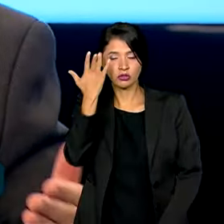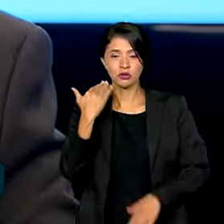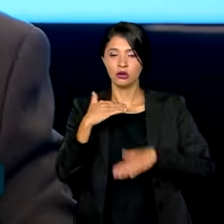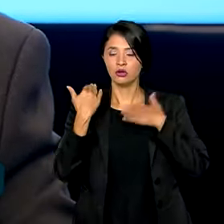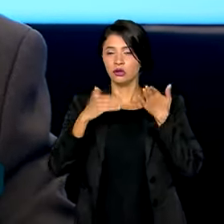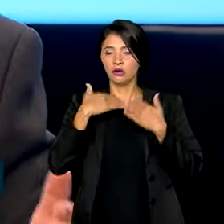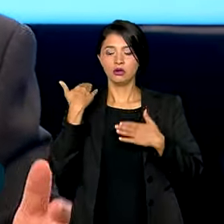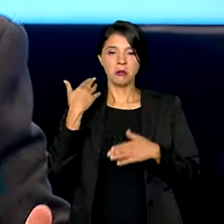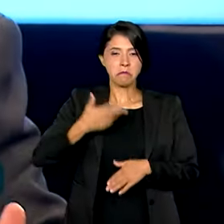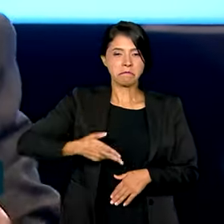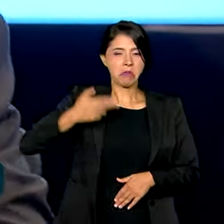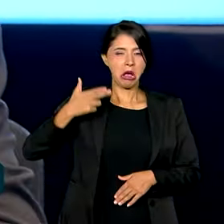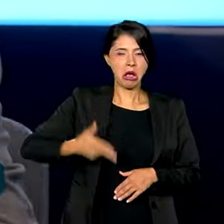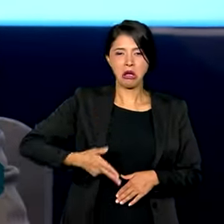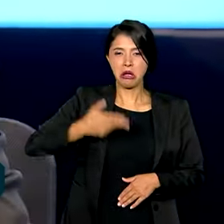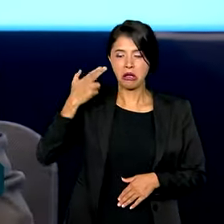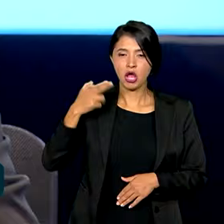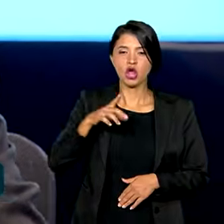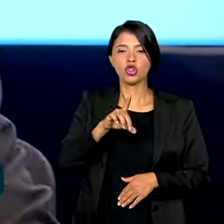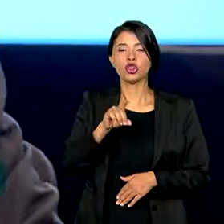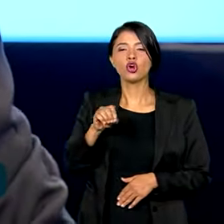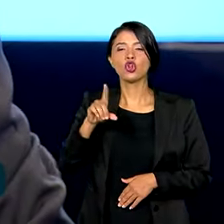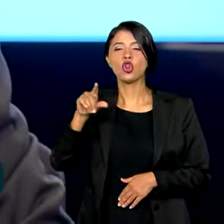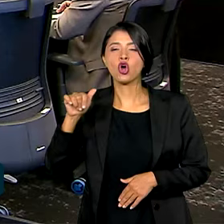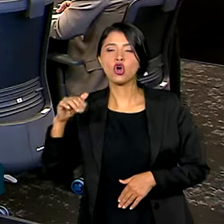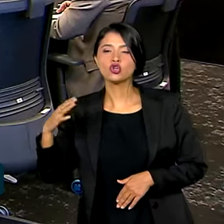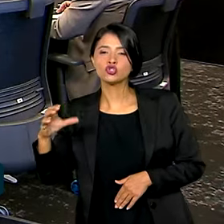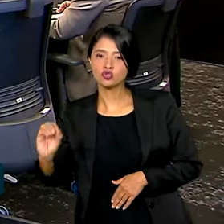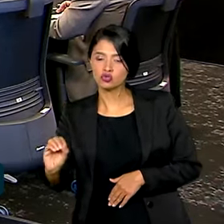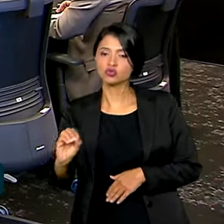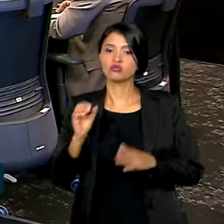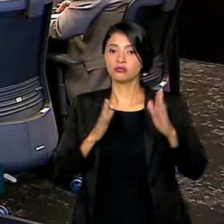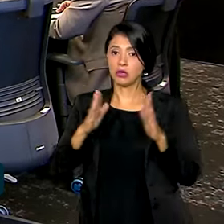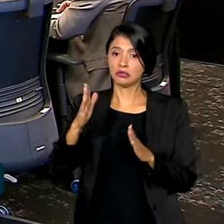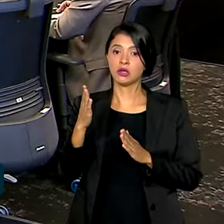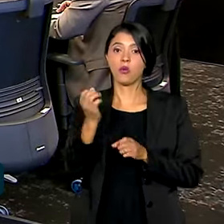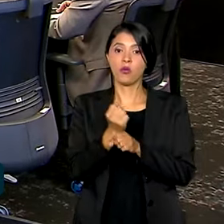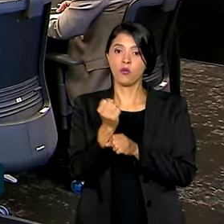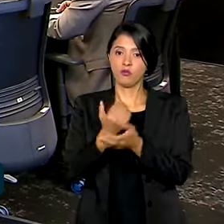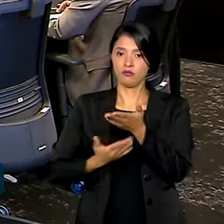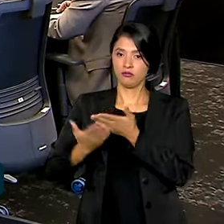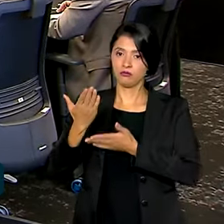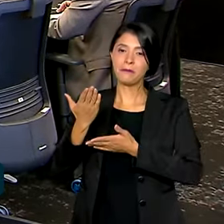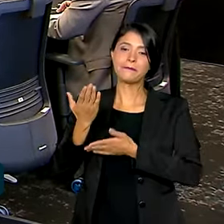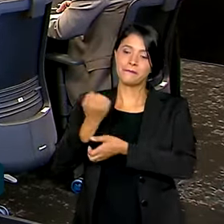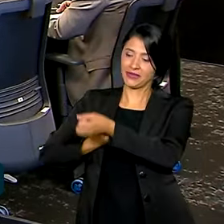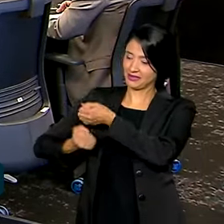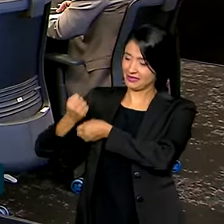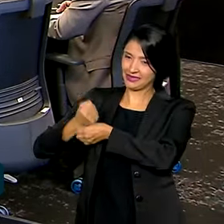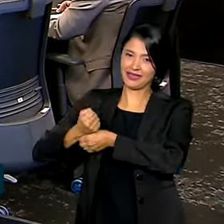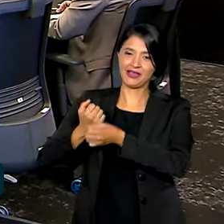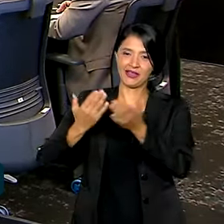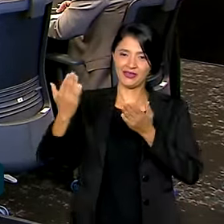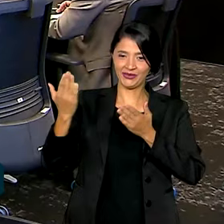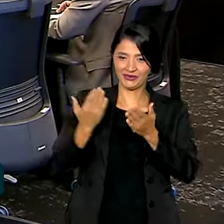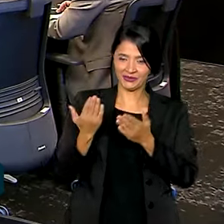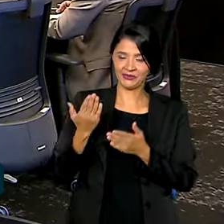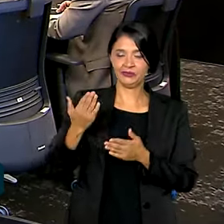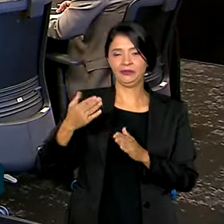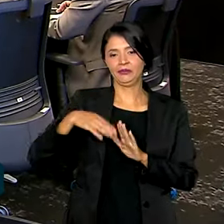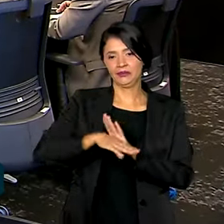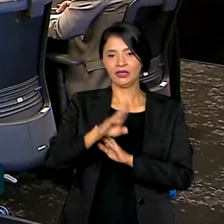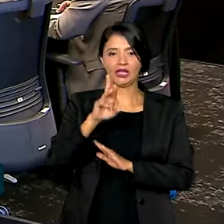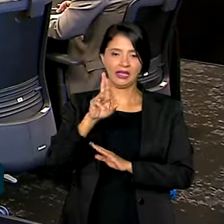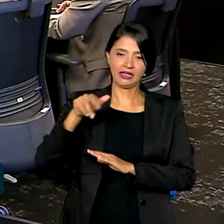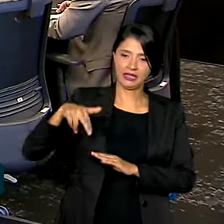homicídios dolosos, em comparação ao mesmo período do ano passado. A maior queda foi no Rio Grande do Norte,